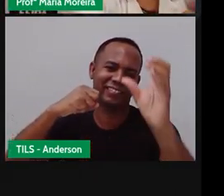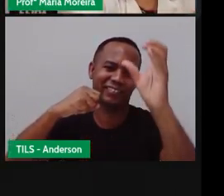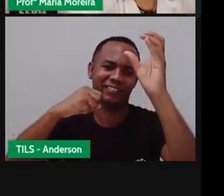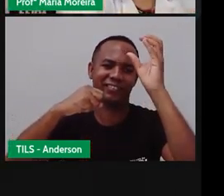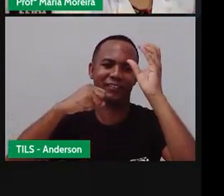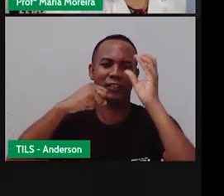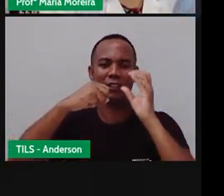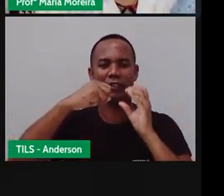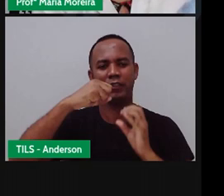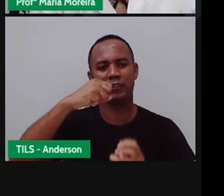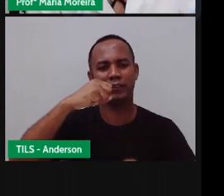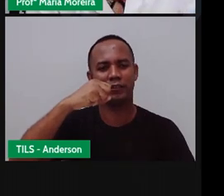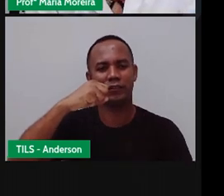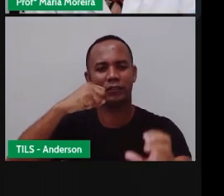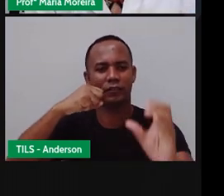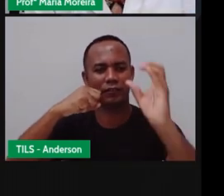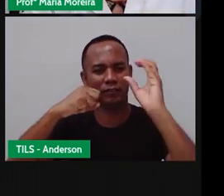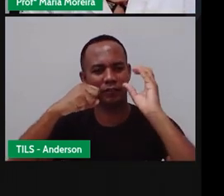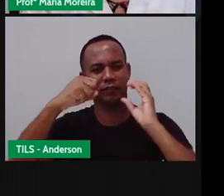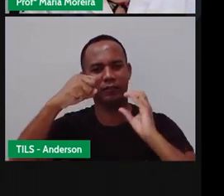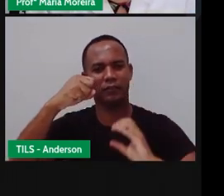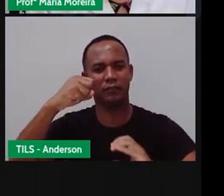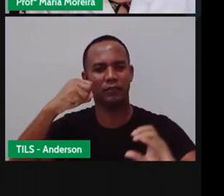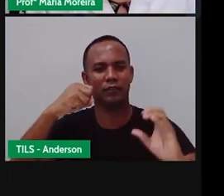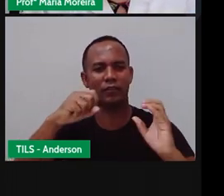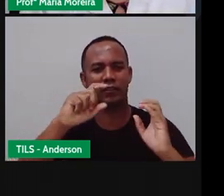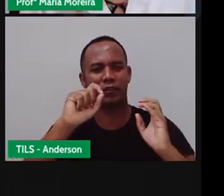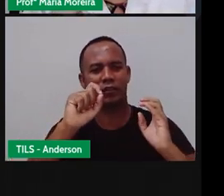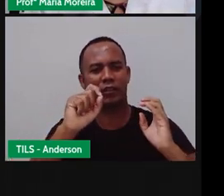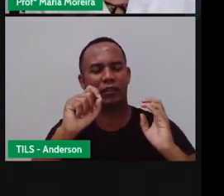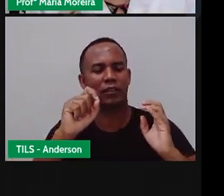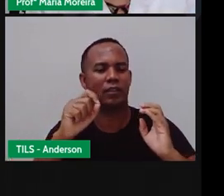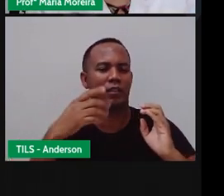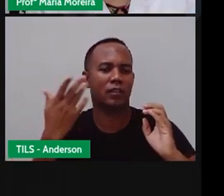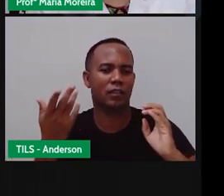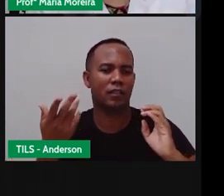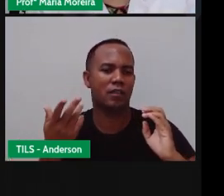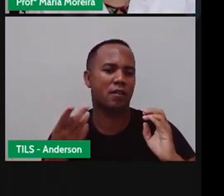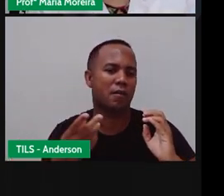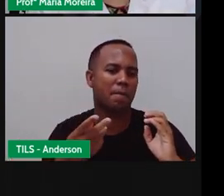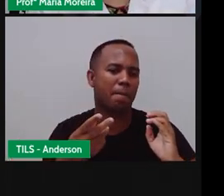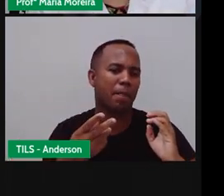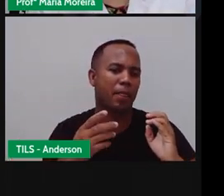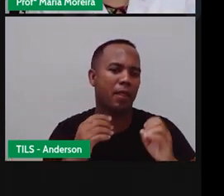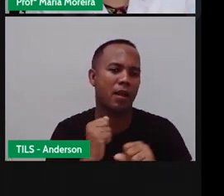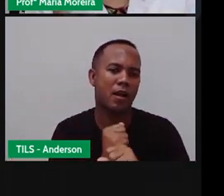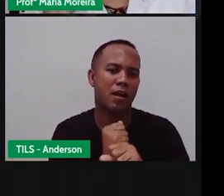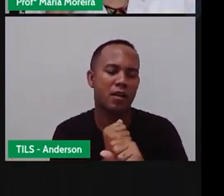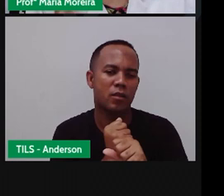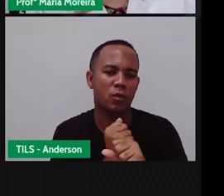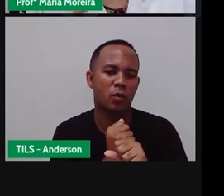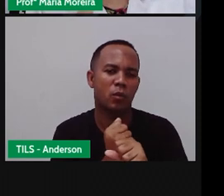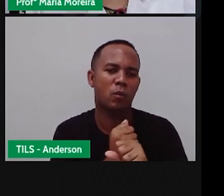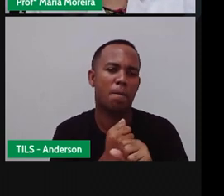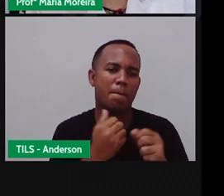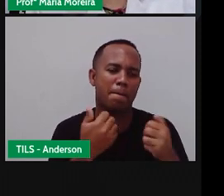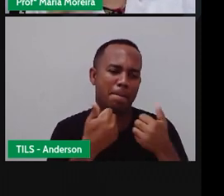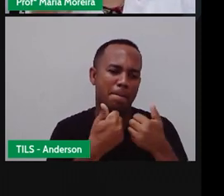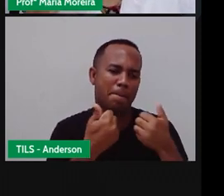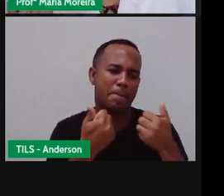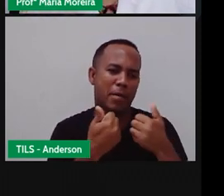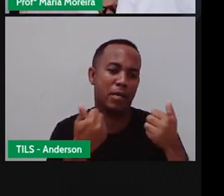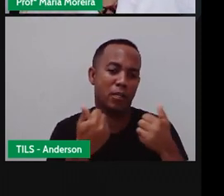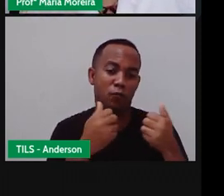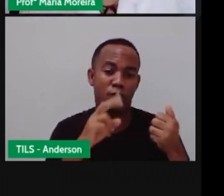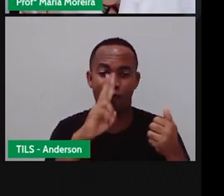ela vai dando essa volta aqui bom fazendo com que em uma determinada época do ano os raios cheguem mais fortes